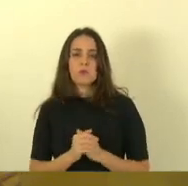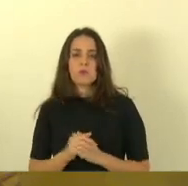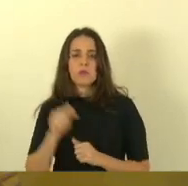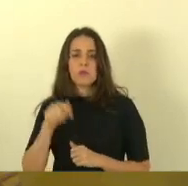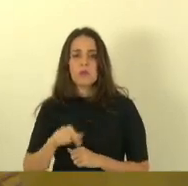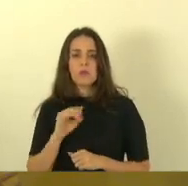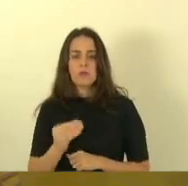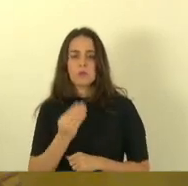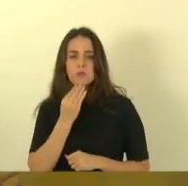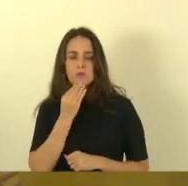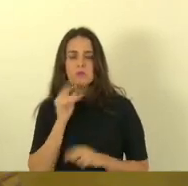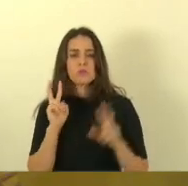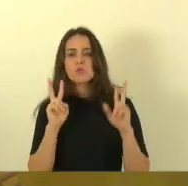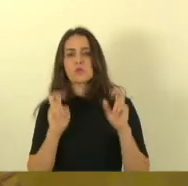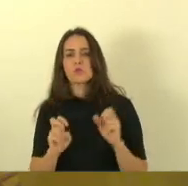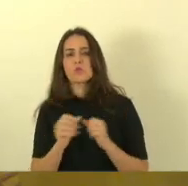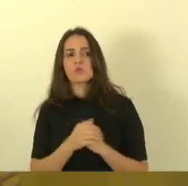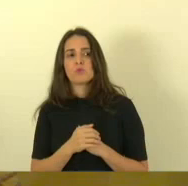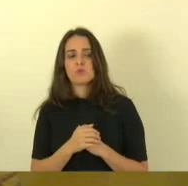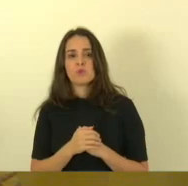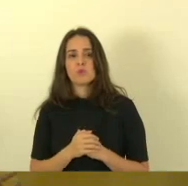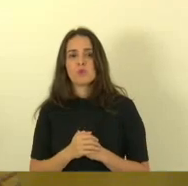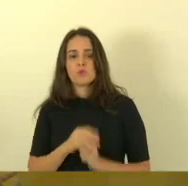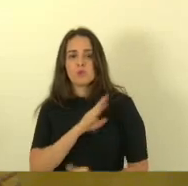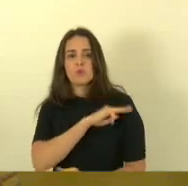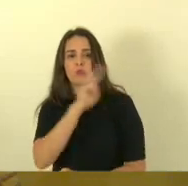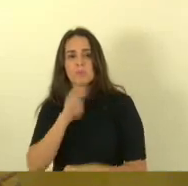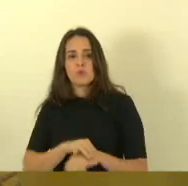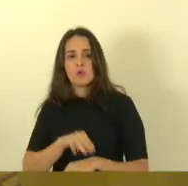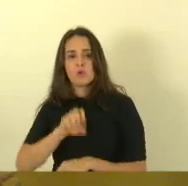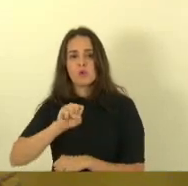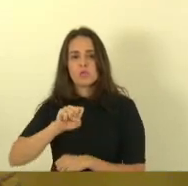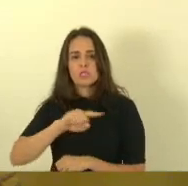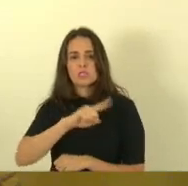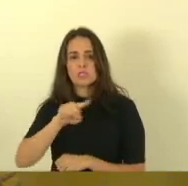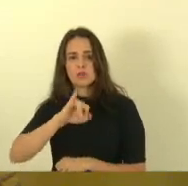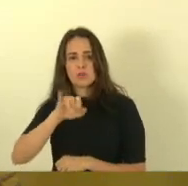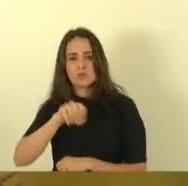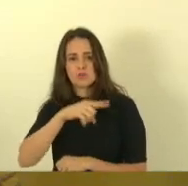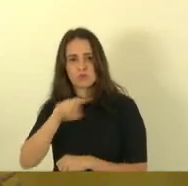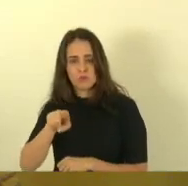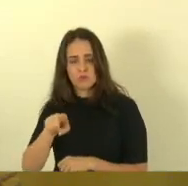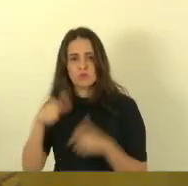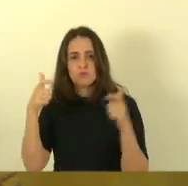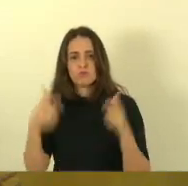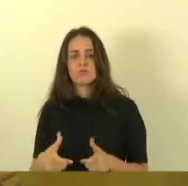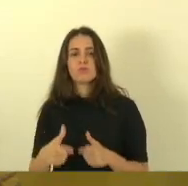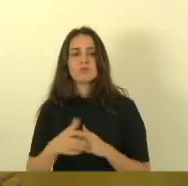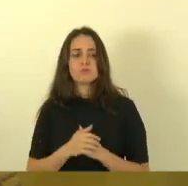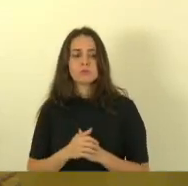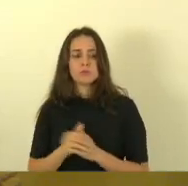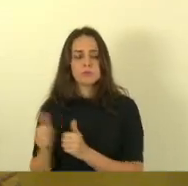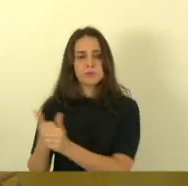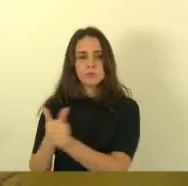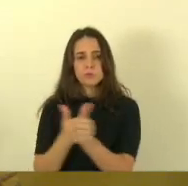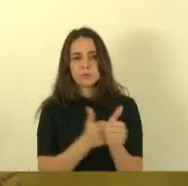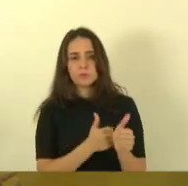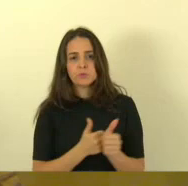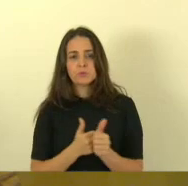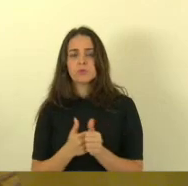oportunidade sobre a contenção do morro de São João é um morro em que nas proximidades